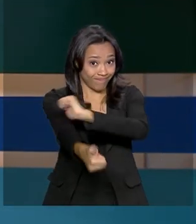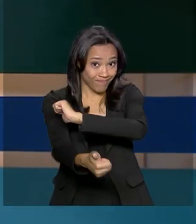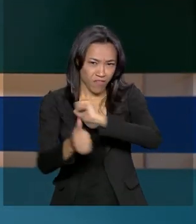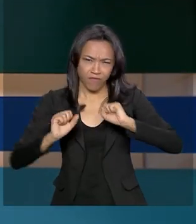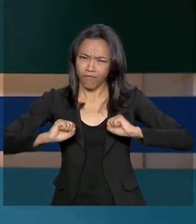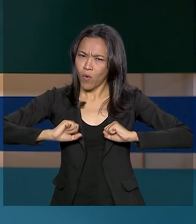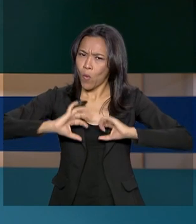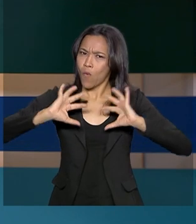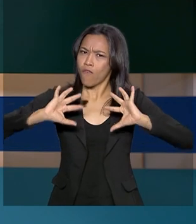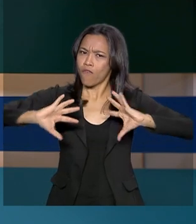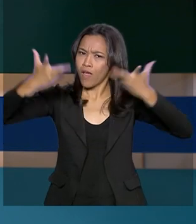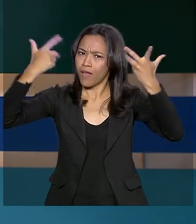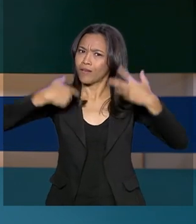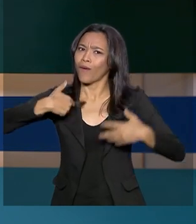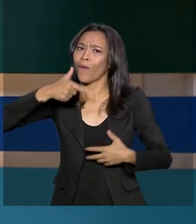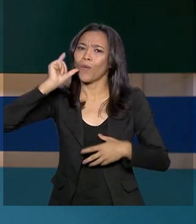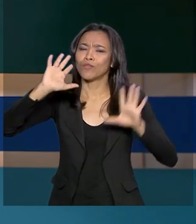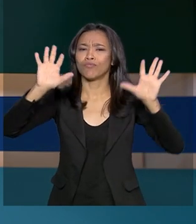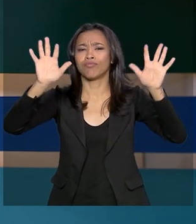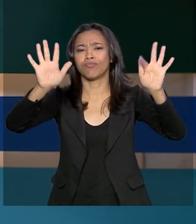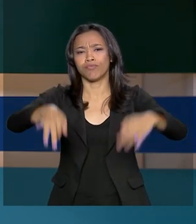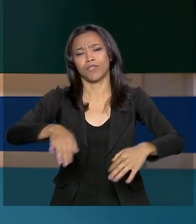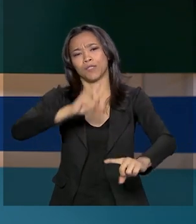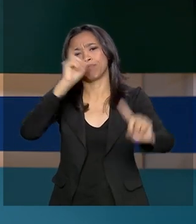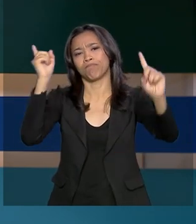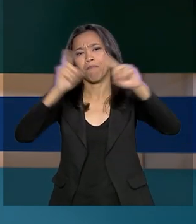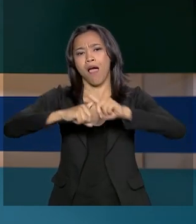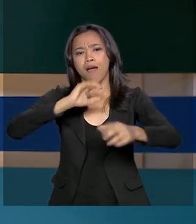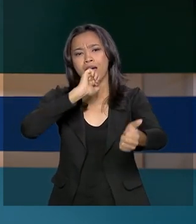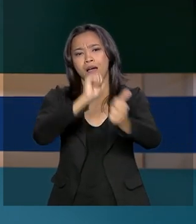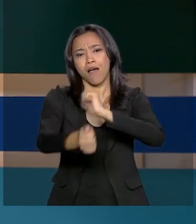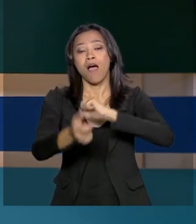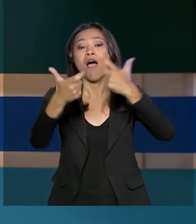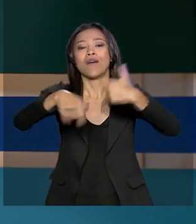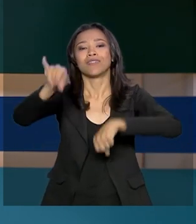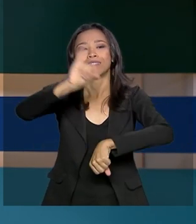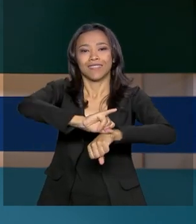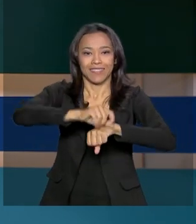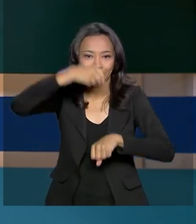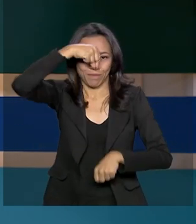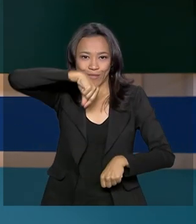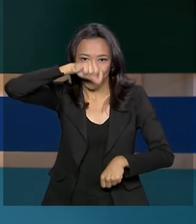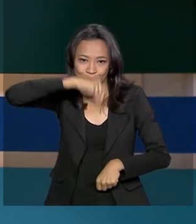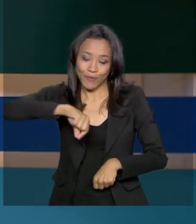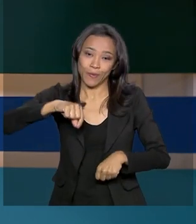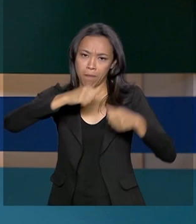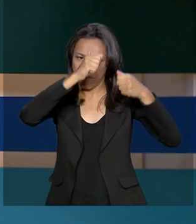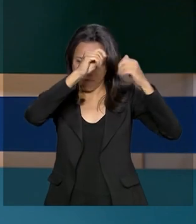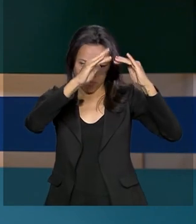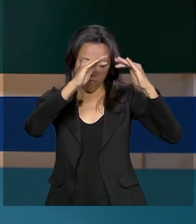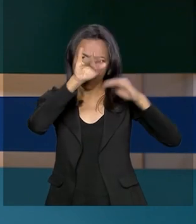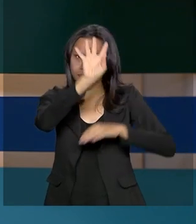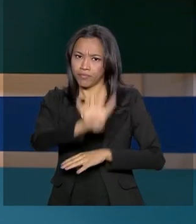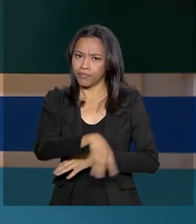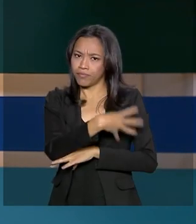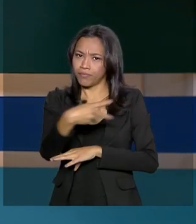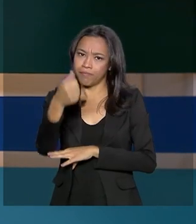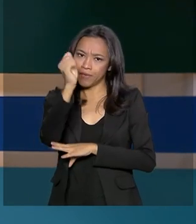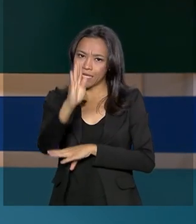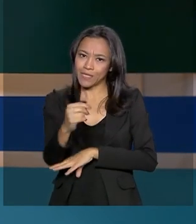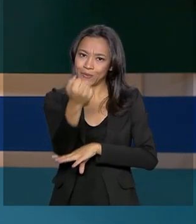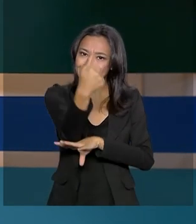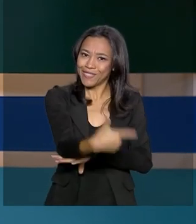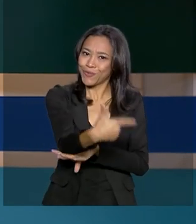festa dos atletas ontem na despedida dos Jogos Pan-Americanos de Lima, no Peru. No quadro geral de medalhas, o Brasil ficou em segundo lugar.